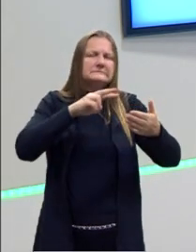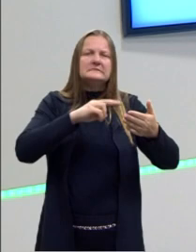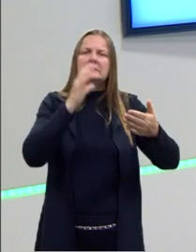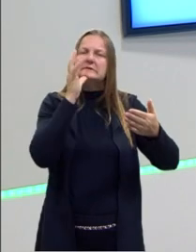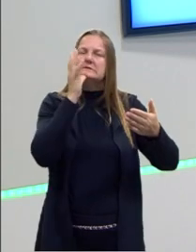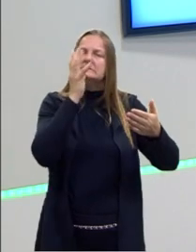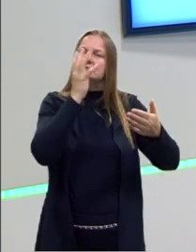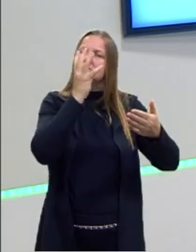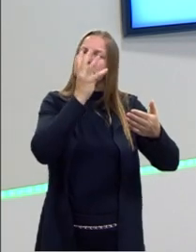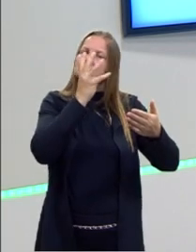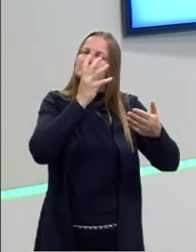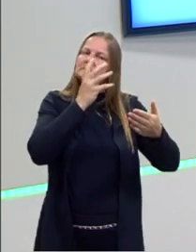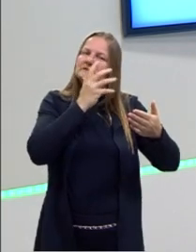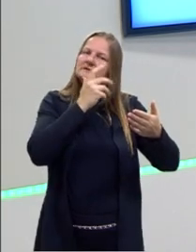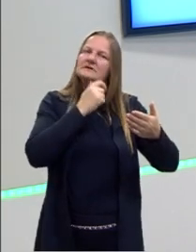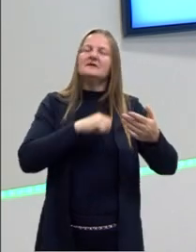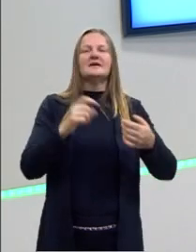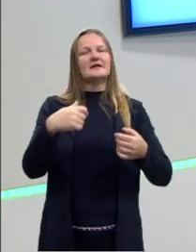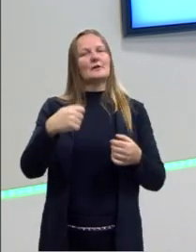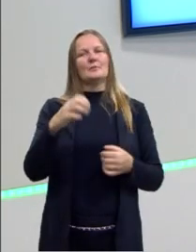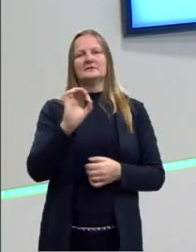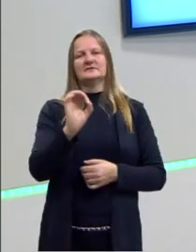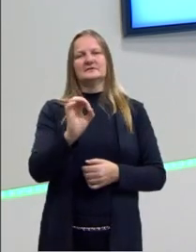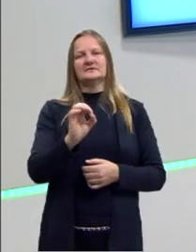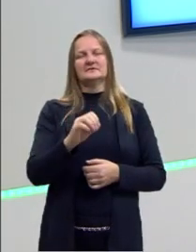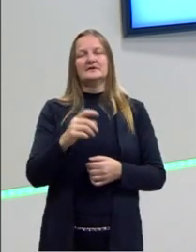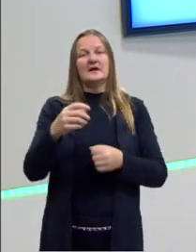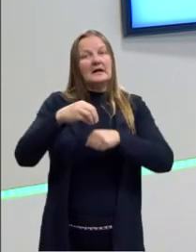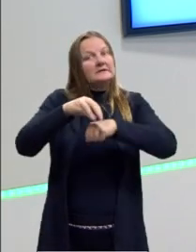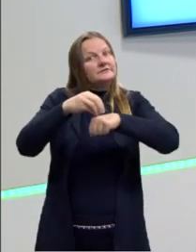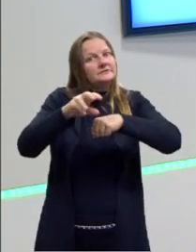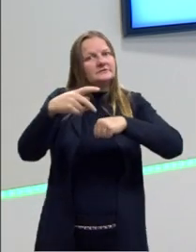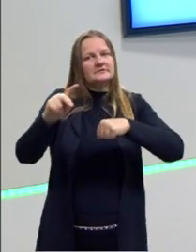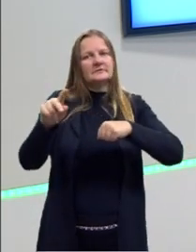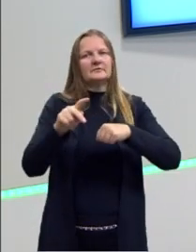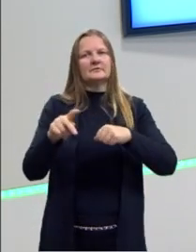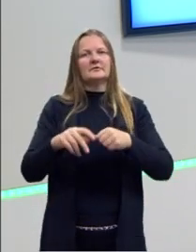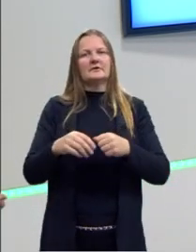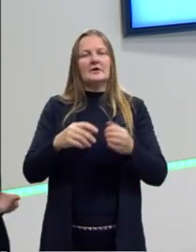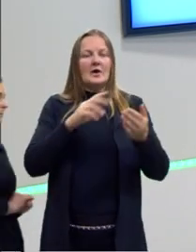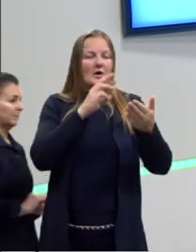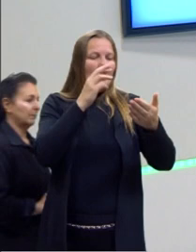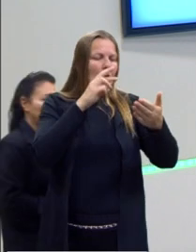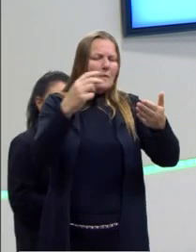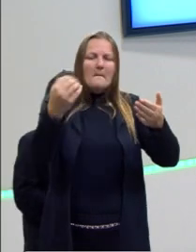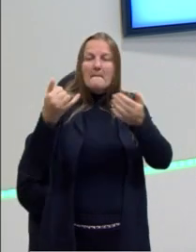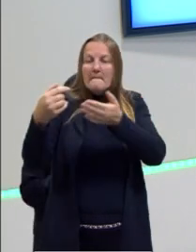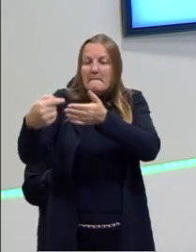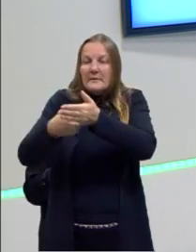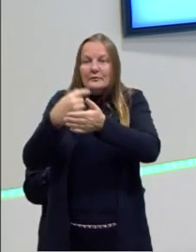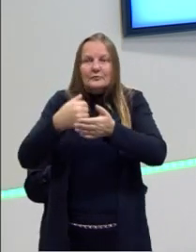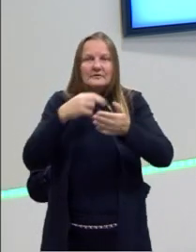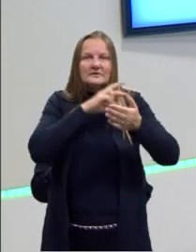e não há necessidade. Se eu não lesse o texto, se eu fosse direto para a pergunta, eu já responderia. Claro que não é sempre assim.